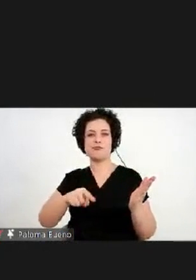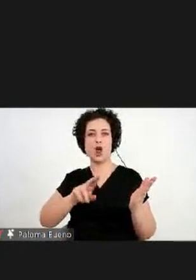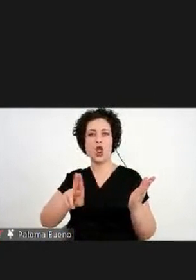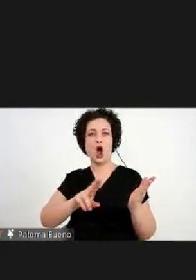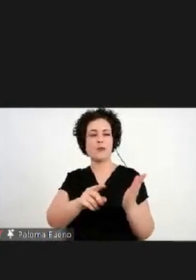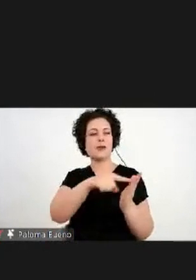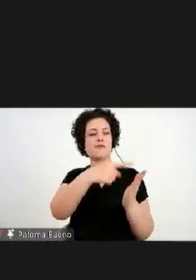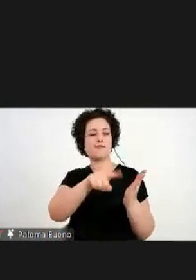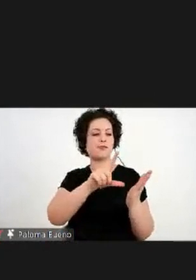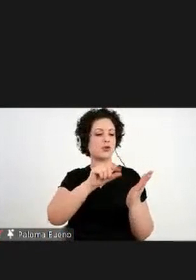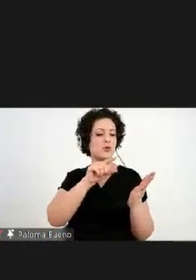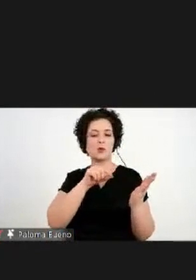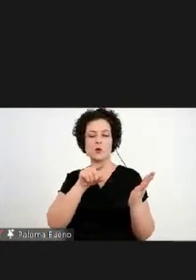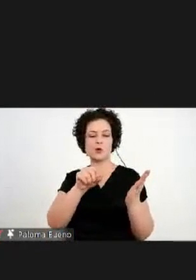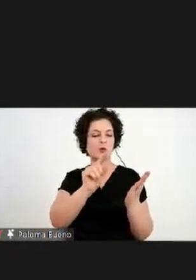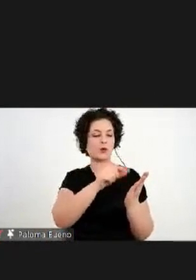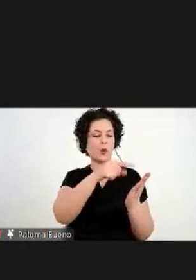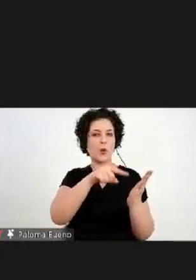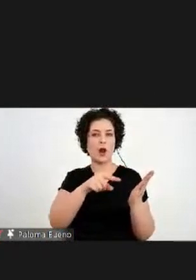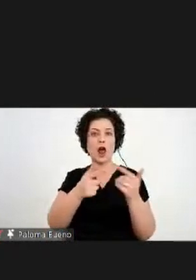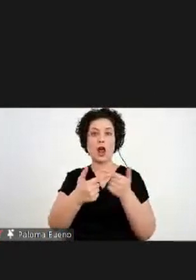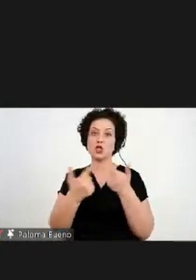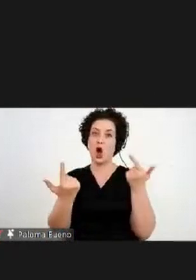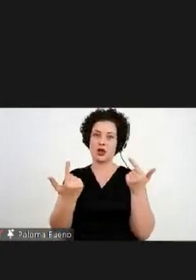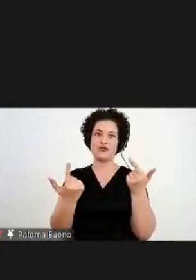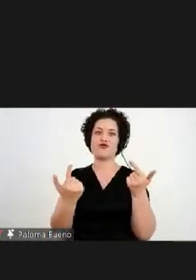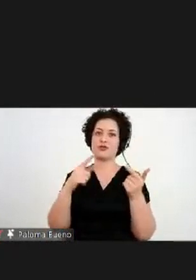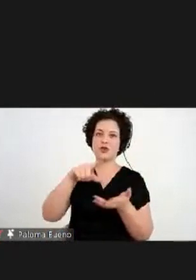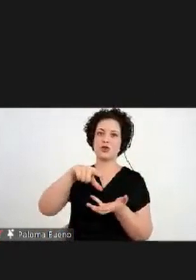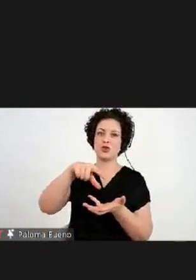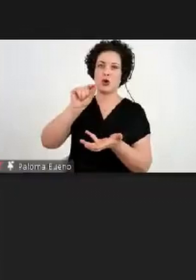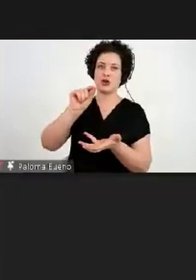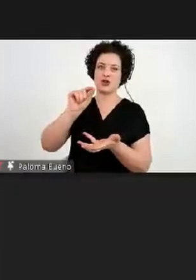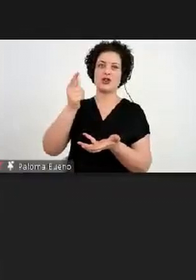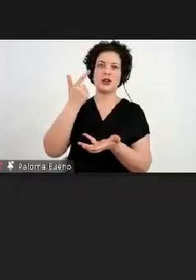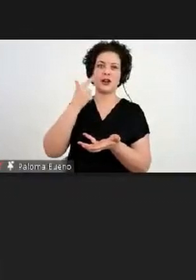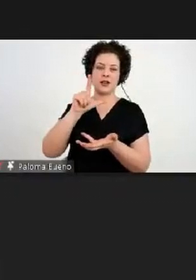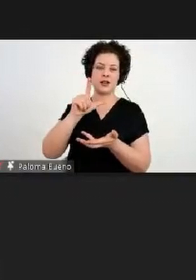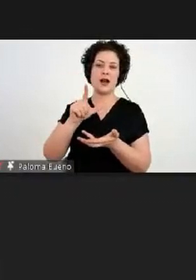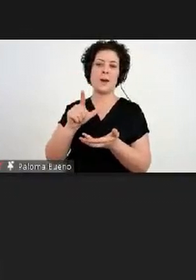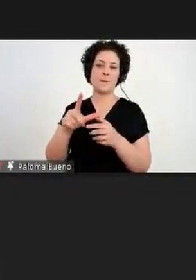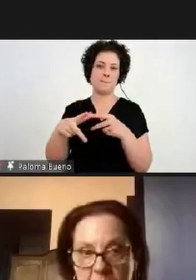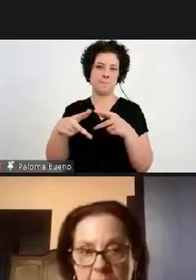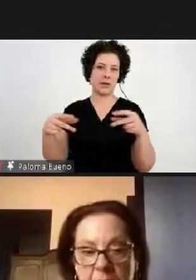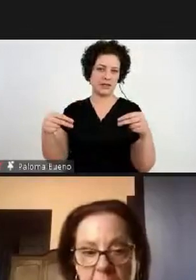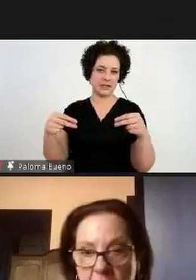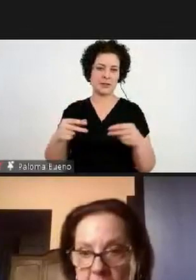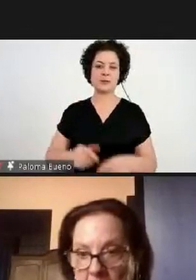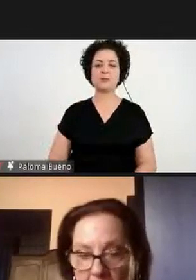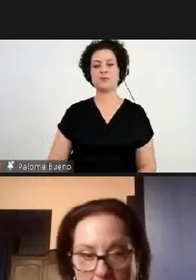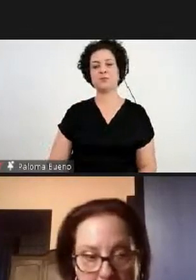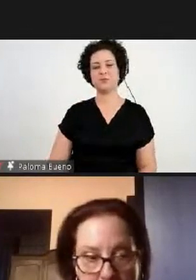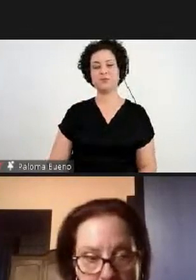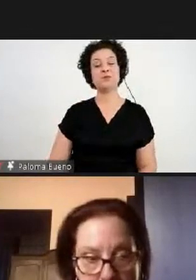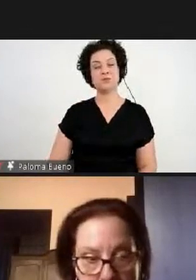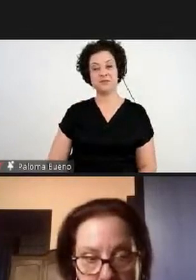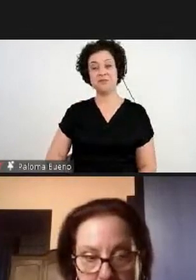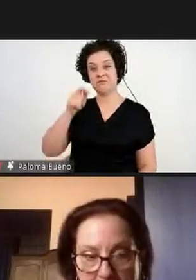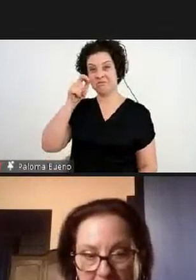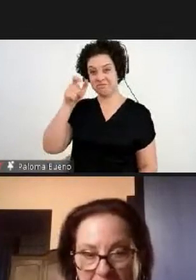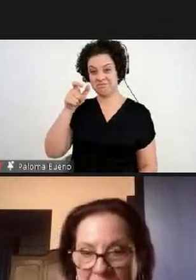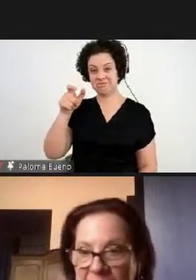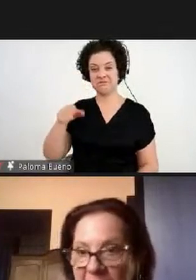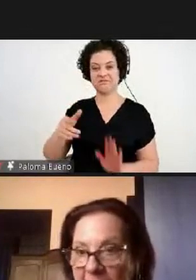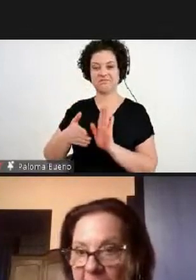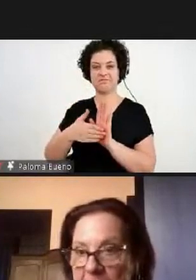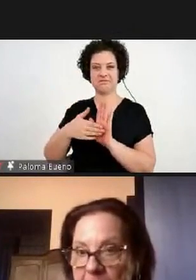nome para participar de um sorteio de um dos livros. Então, era bem interessante essa